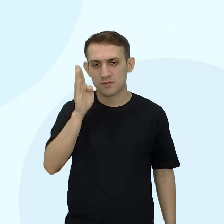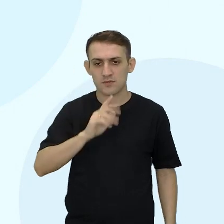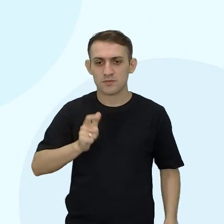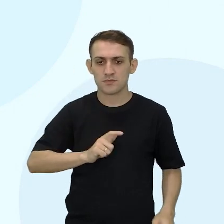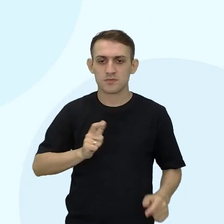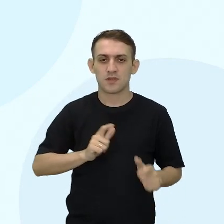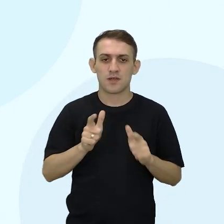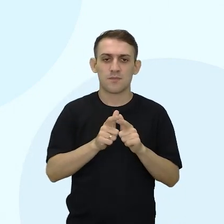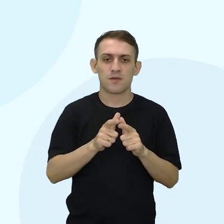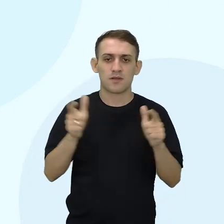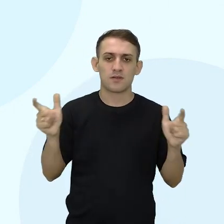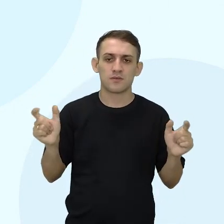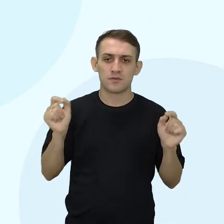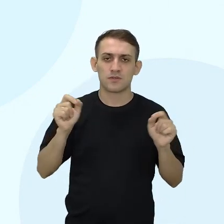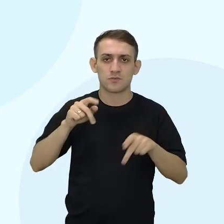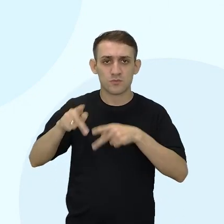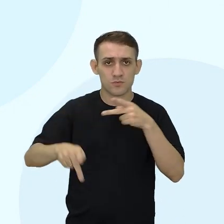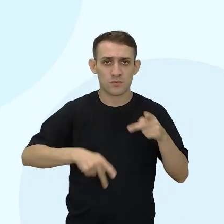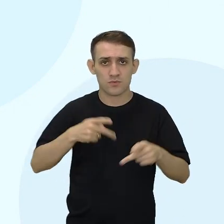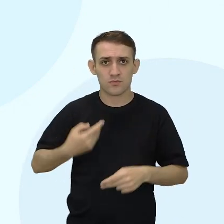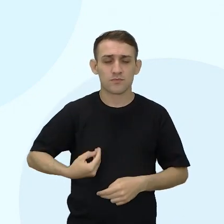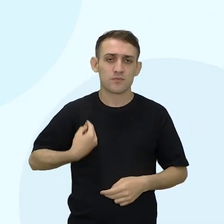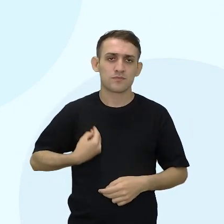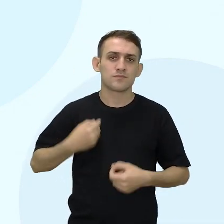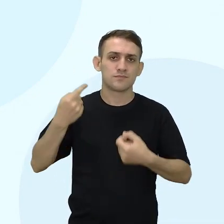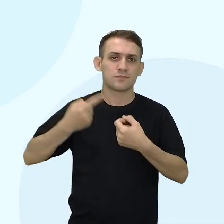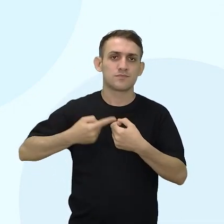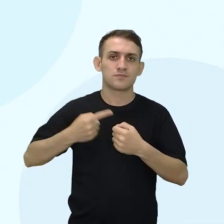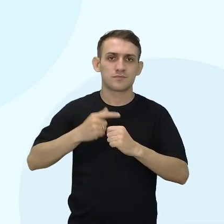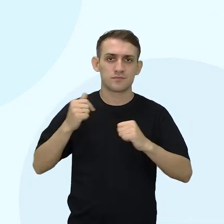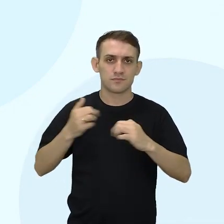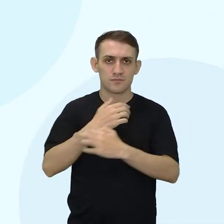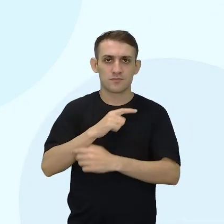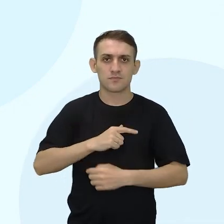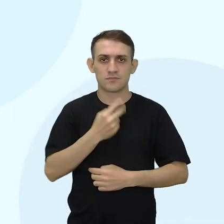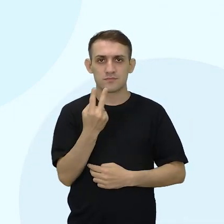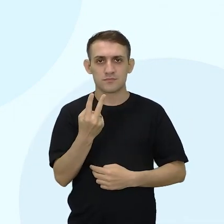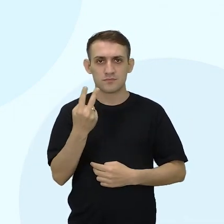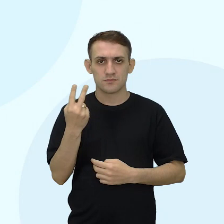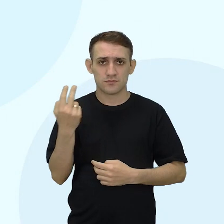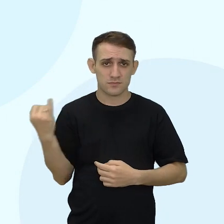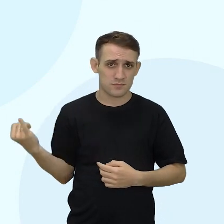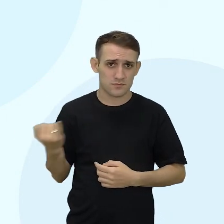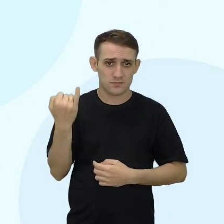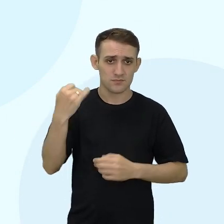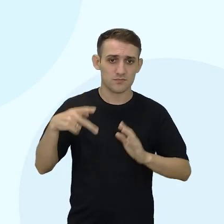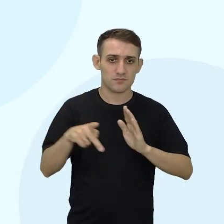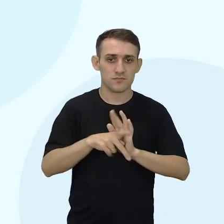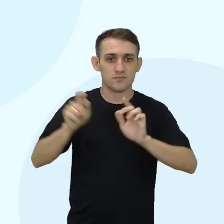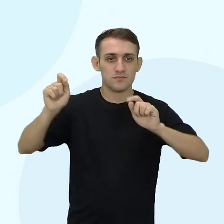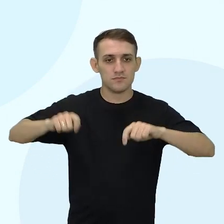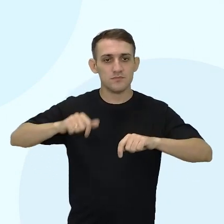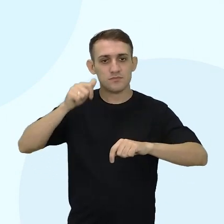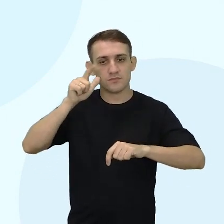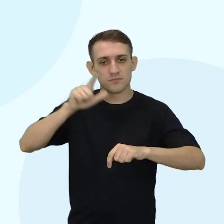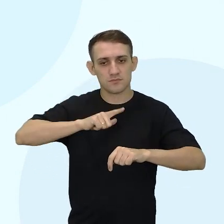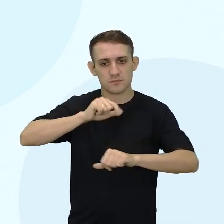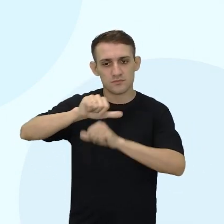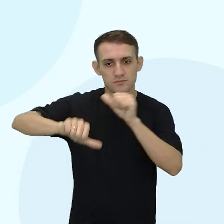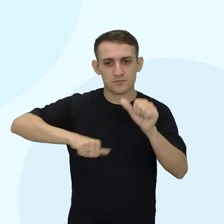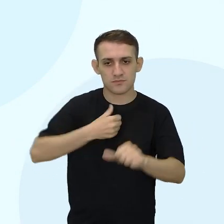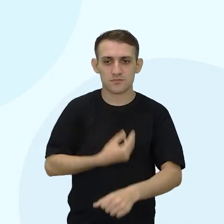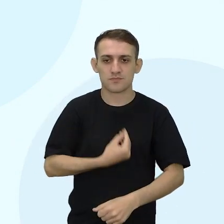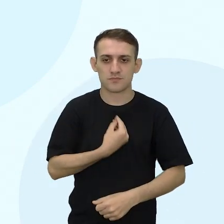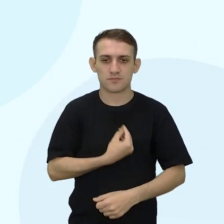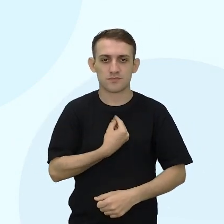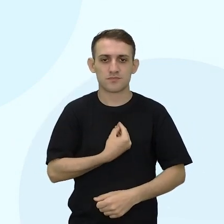maioria de sua população vive em cidades. Dois fatores foram definitivos para essa mudança no modo de vida.